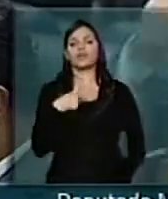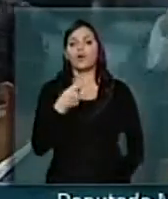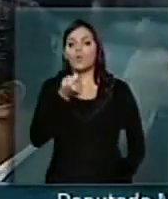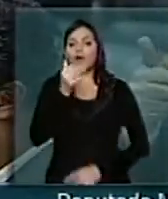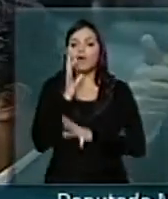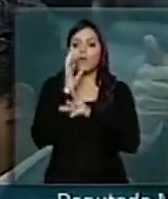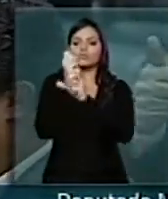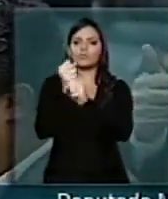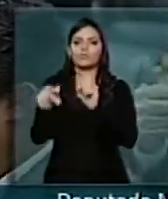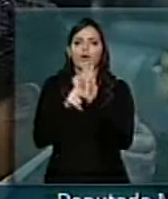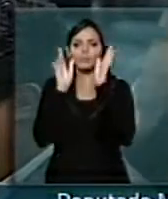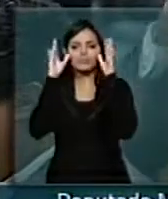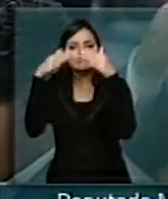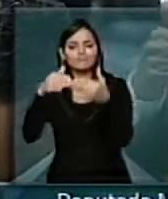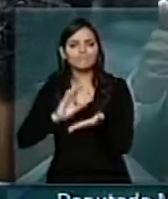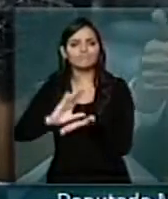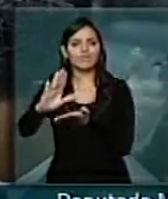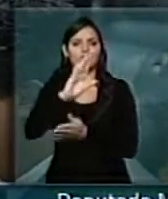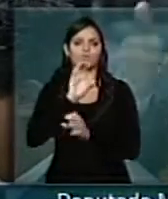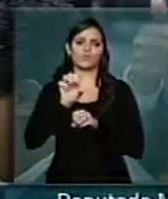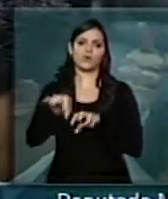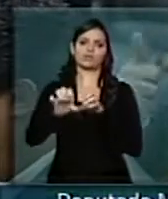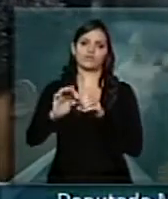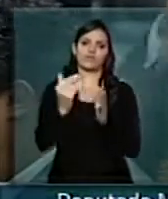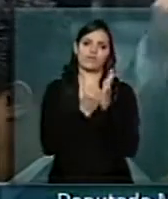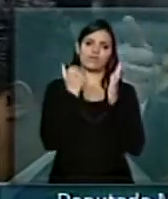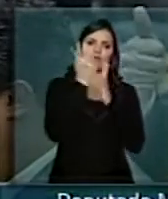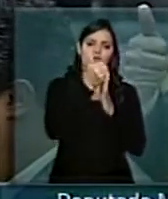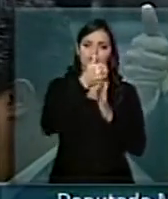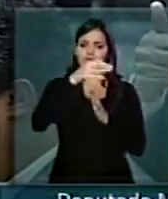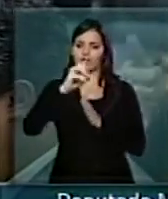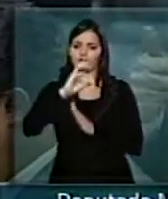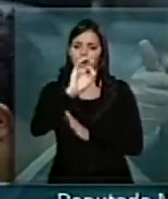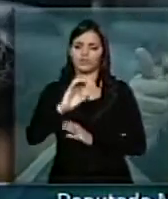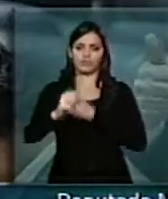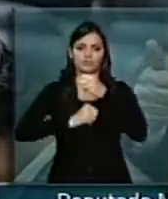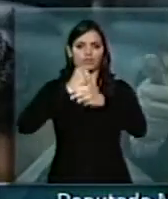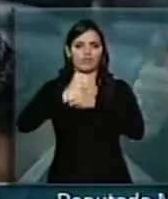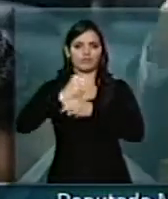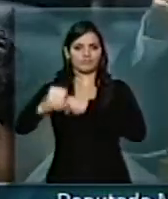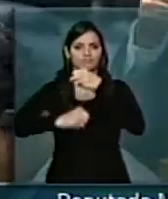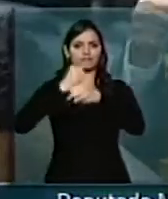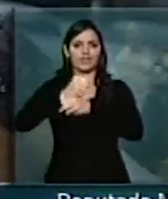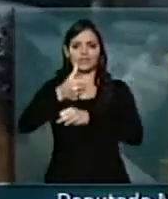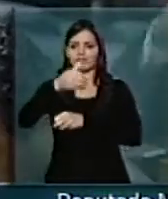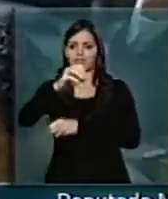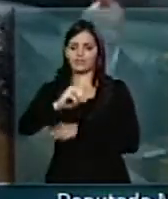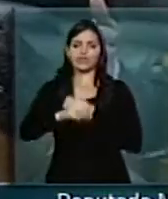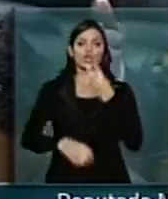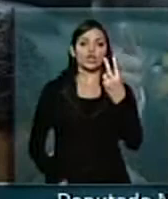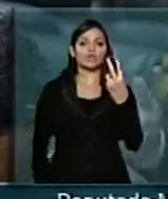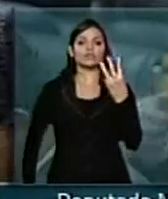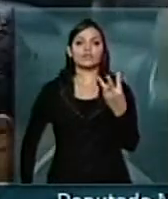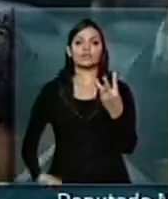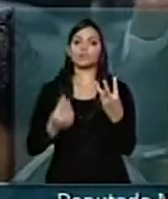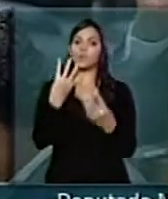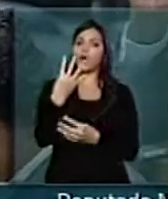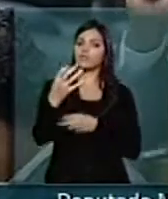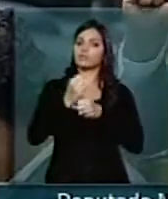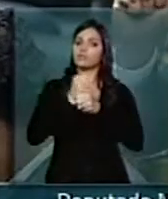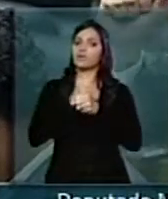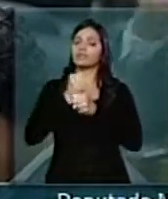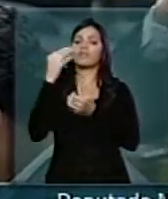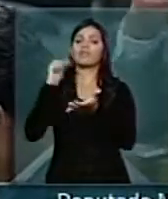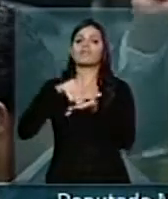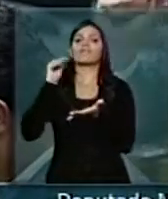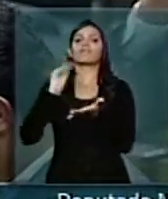orçamento da educação, um déficit que cresce a 10% ao ano. Ou seja, nos próximos 2, 3, 4 anos, esse déficit pode